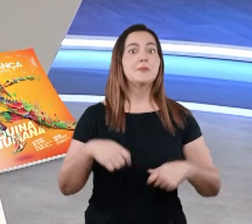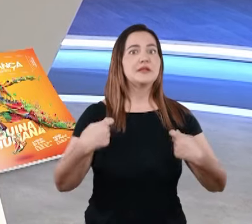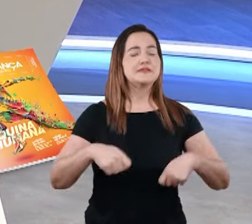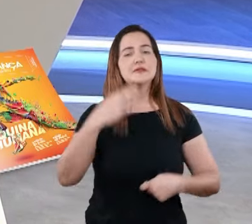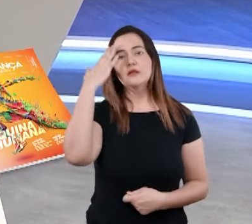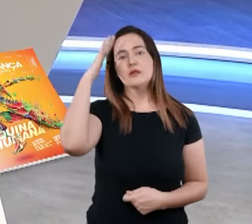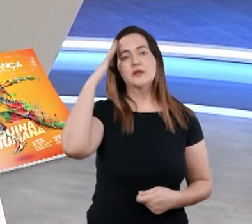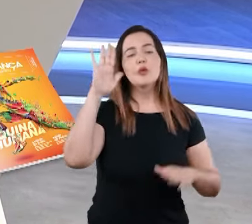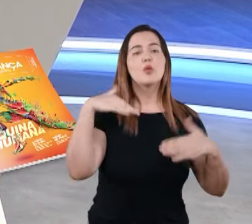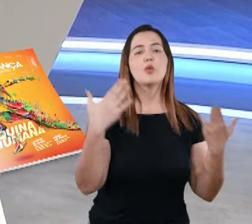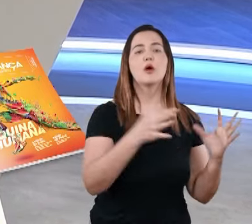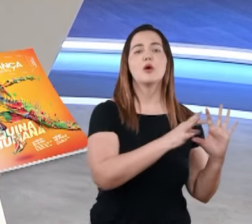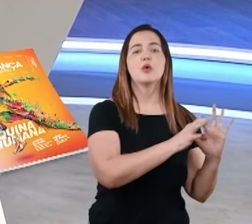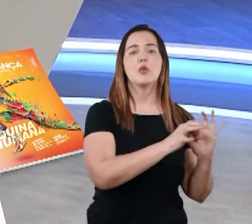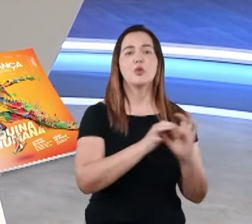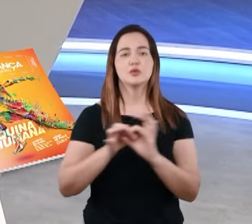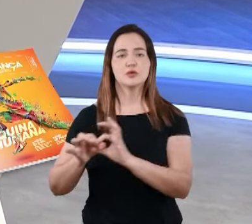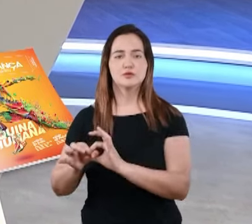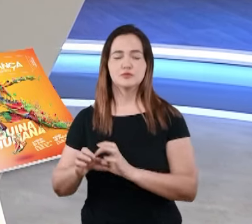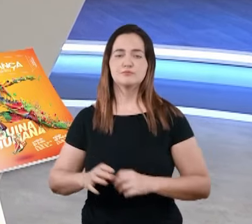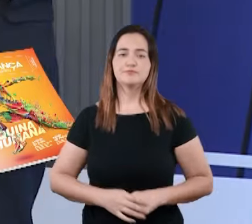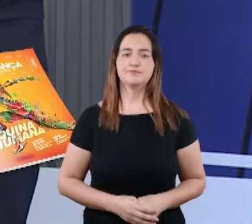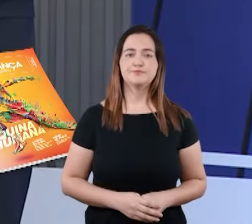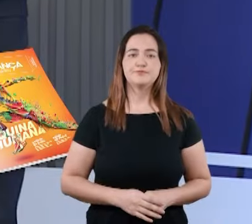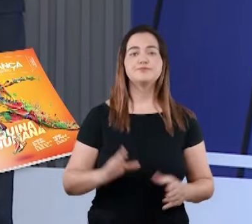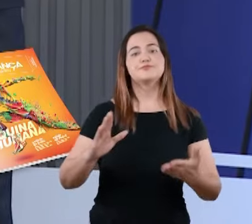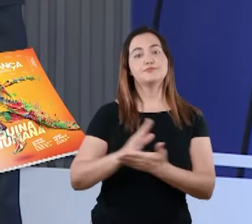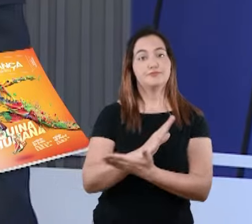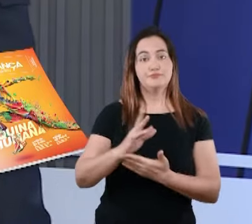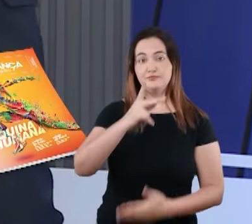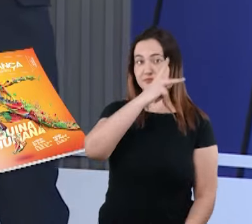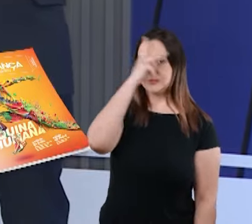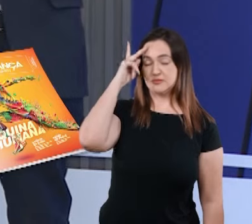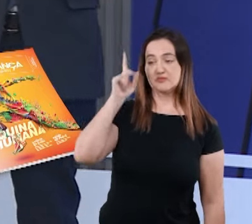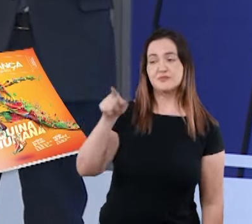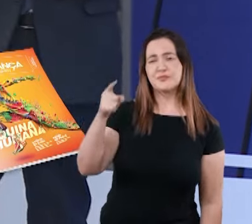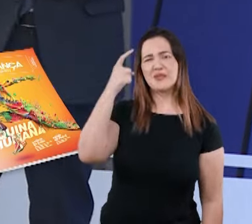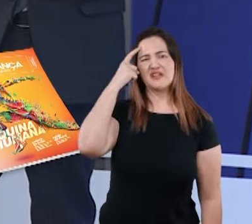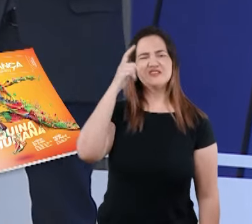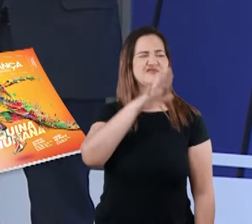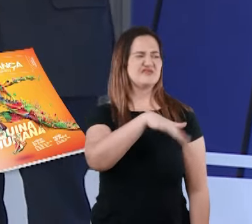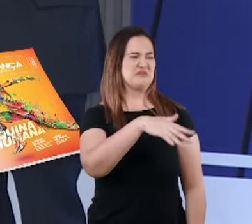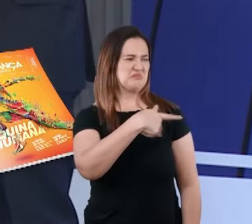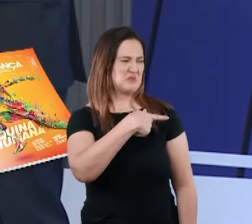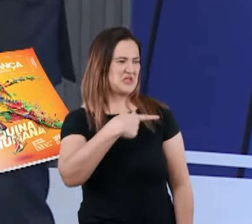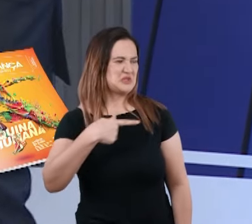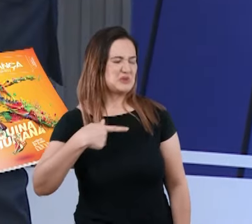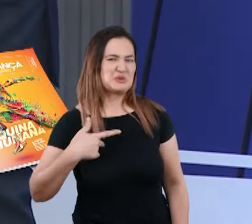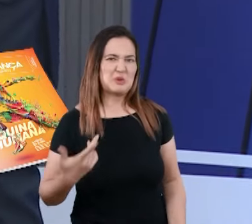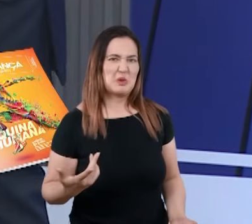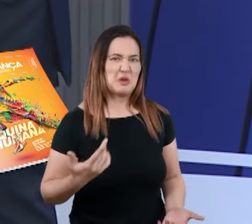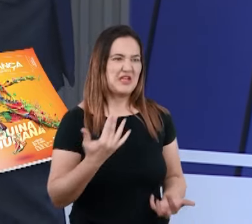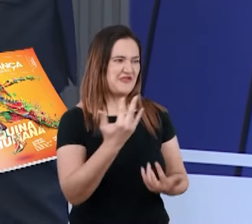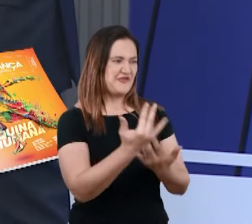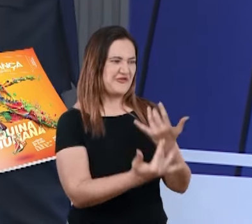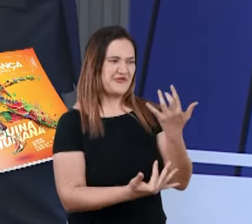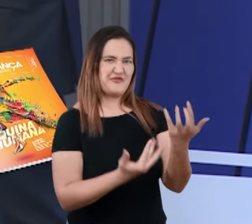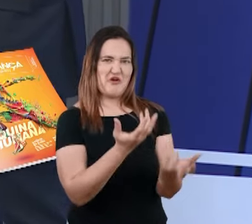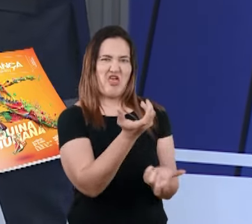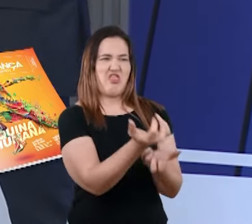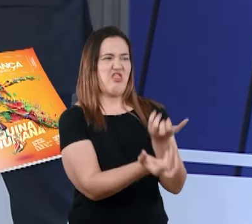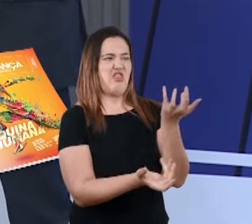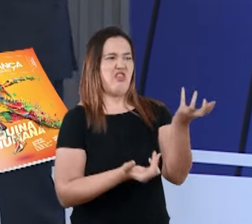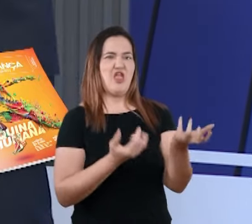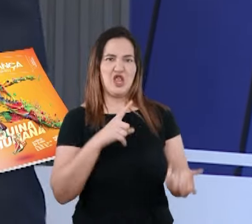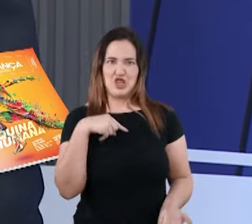contexto da palavra inferno. Algumas pessoas podem pensar assim, Pastor, esse inferno seria